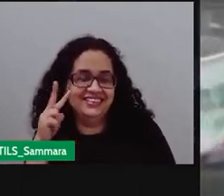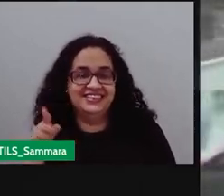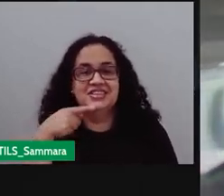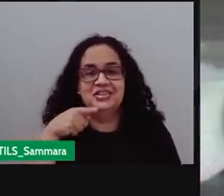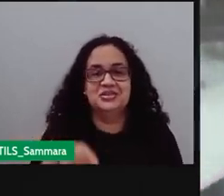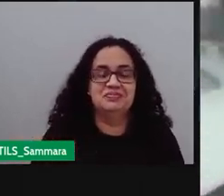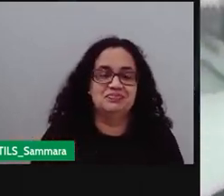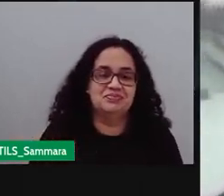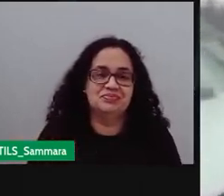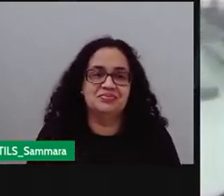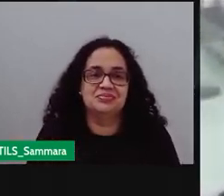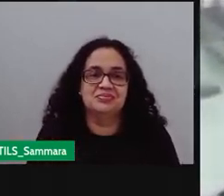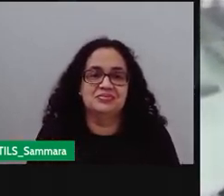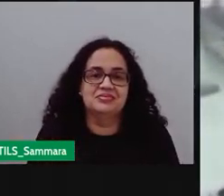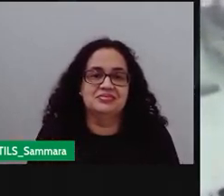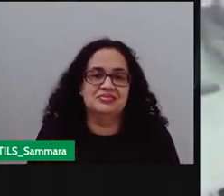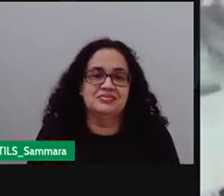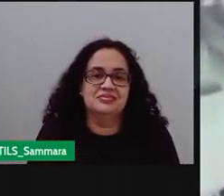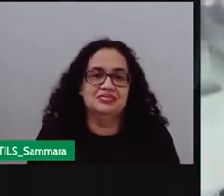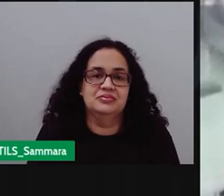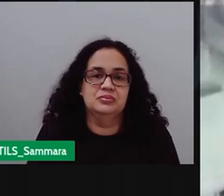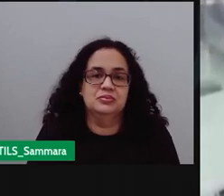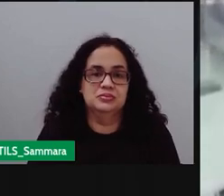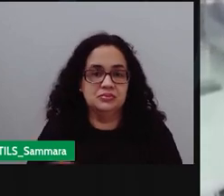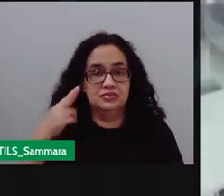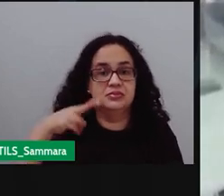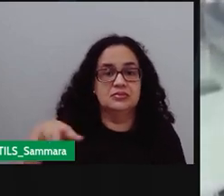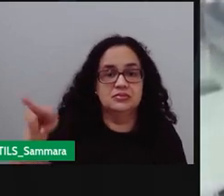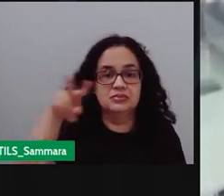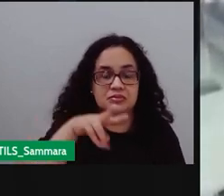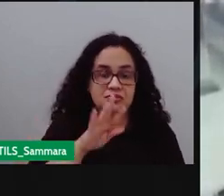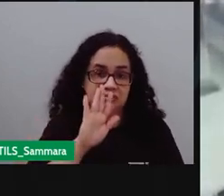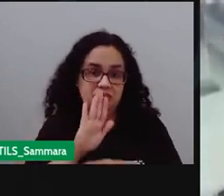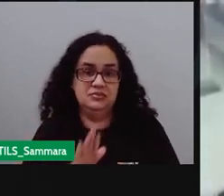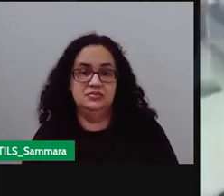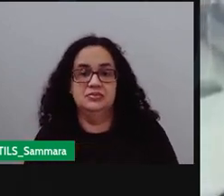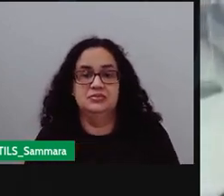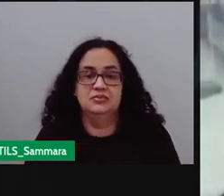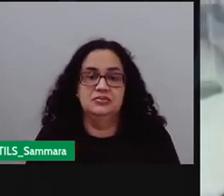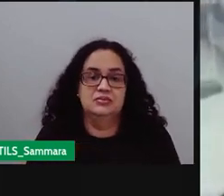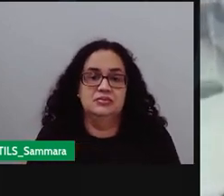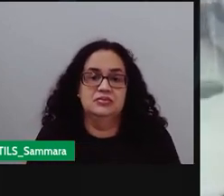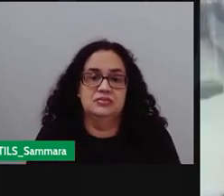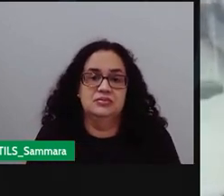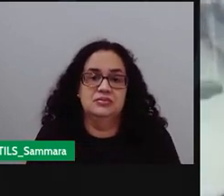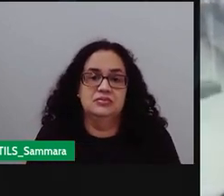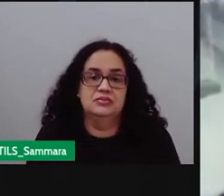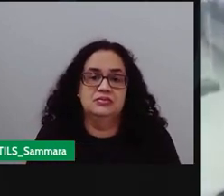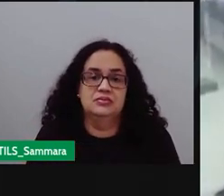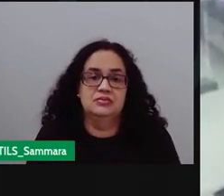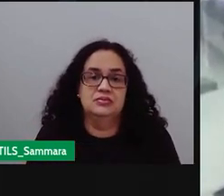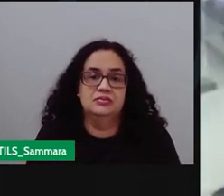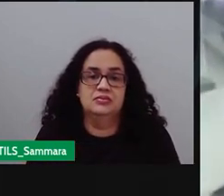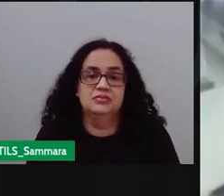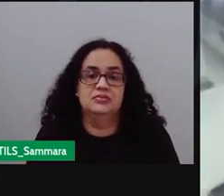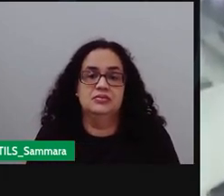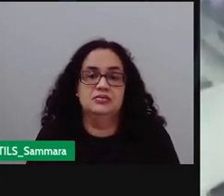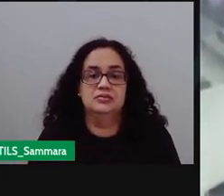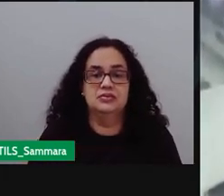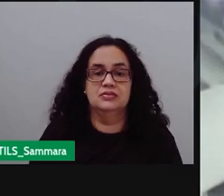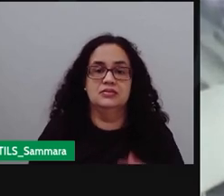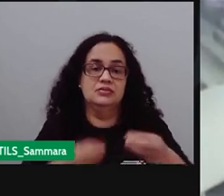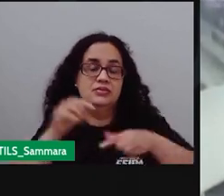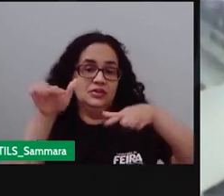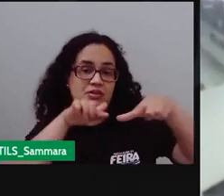aquelas informações que já devem ser muito bem apuradas é importante a gente dizer isso a notícia tem que ser apurada então